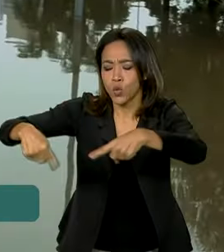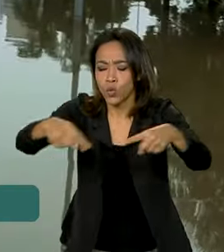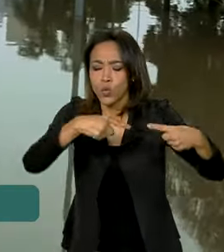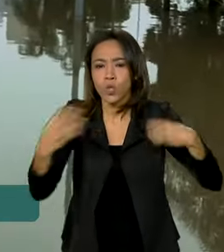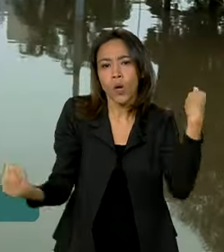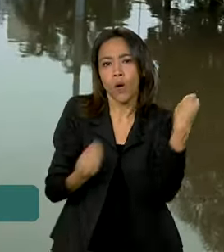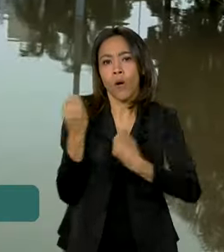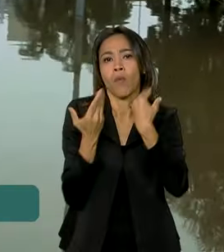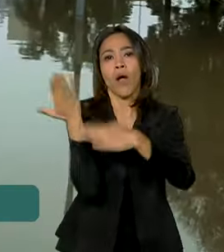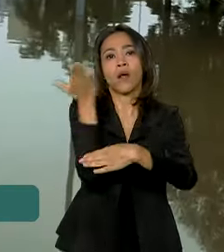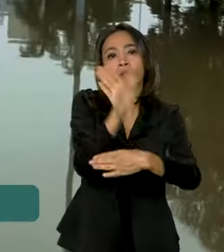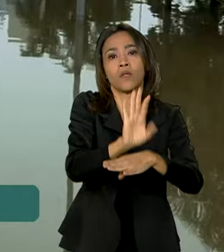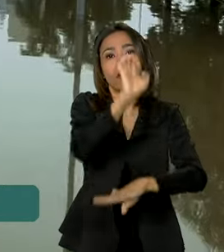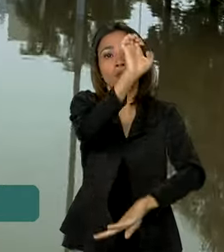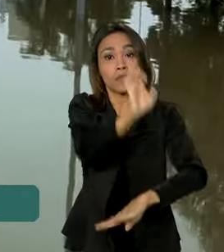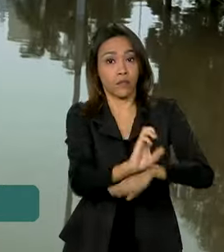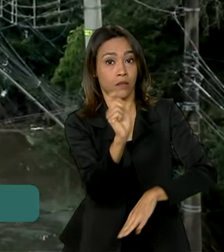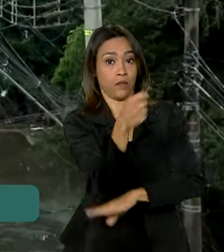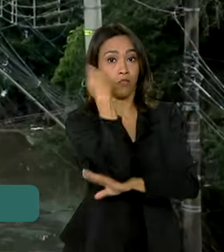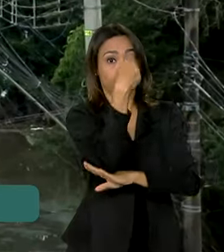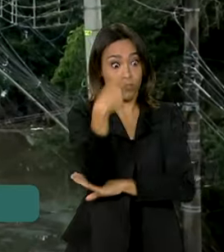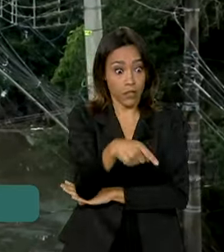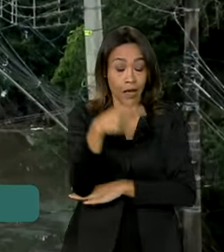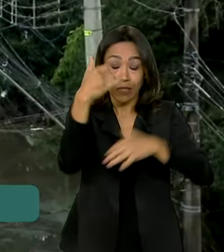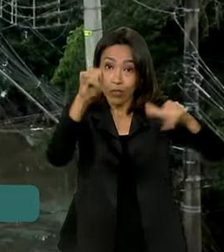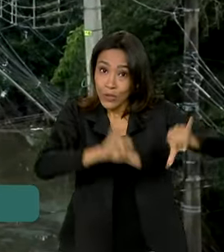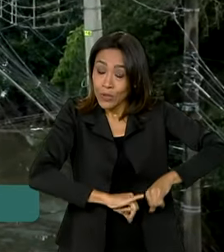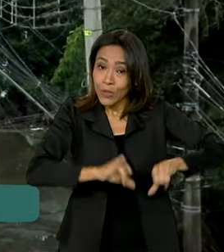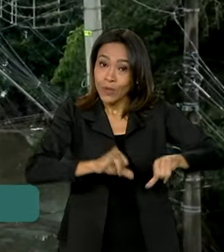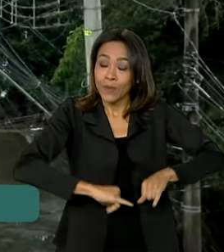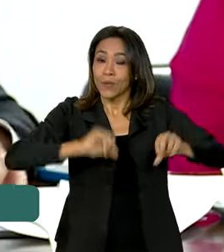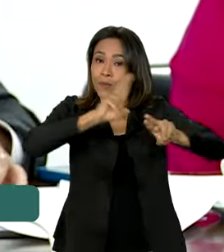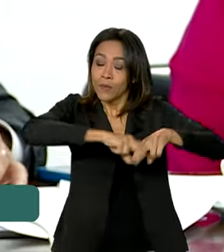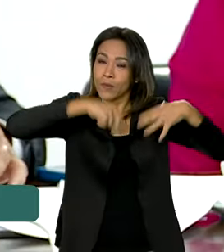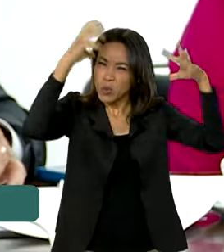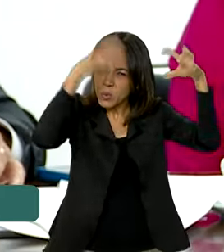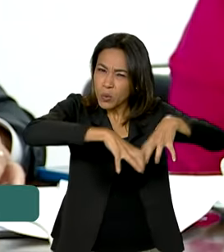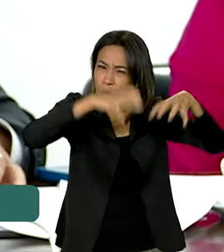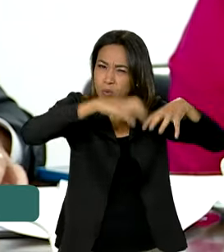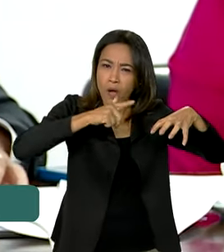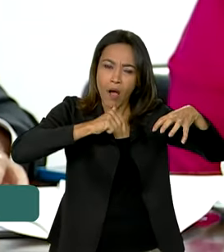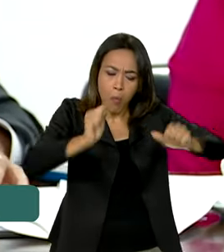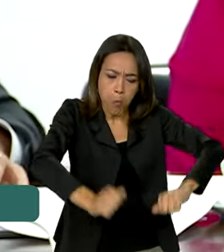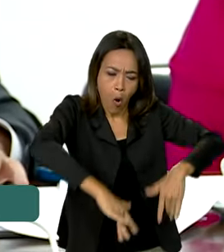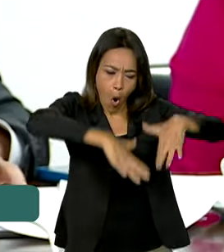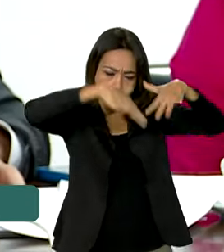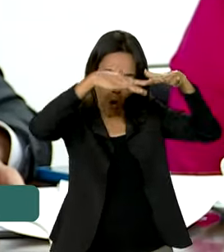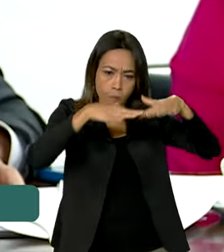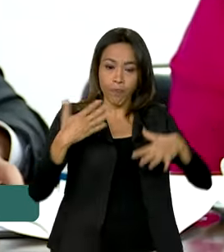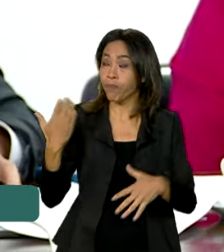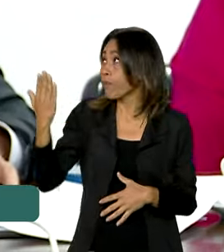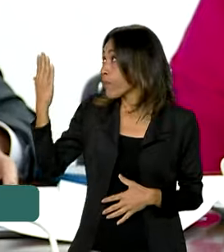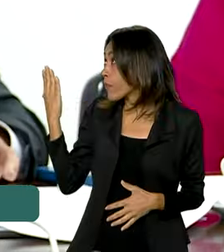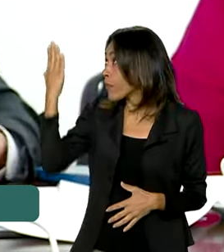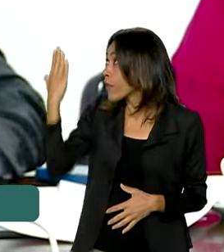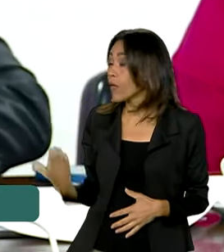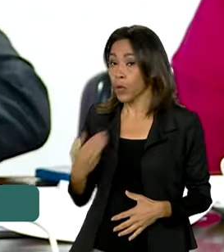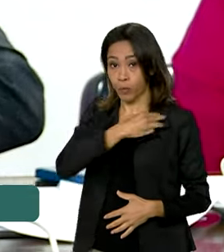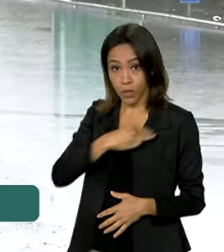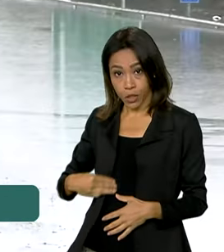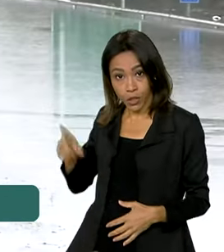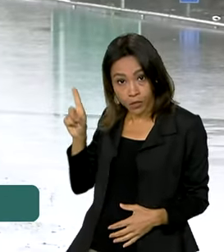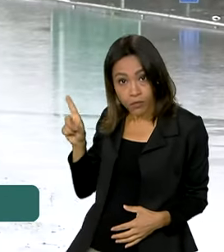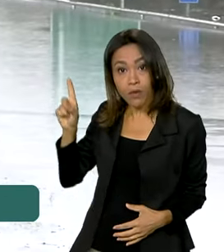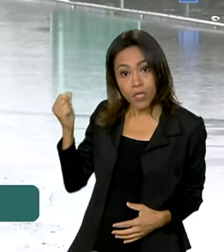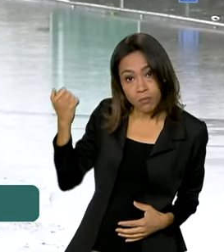ao Rio Grande do Sul, que sofre com fortes chuvas e enchentes. Segundo o ministro das Relações Institucionais, que coordena o Conselho,